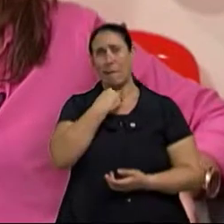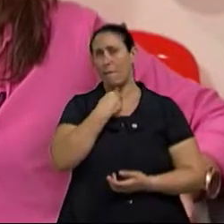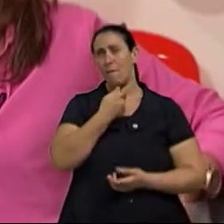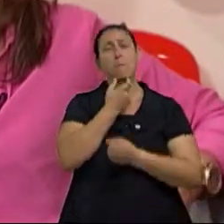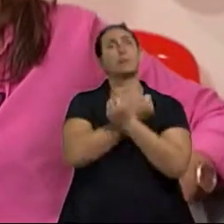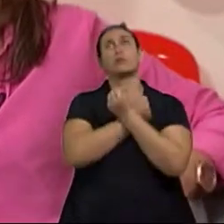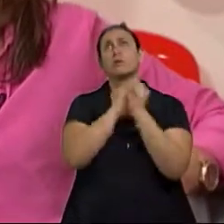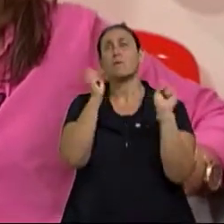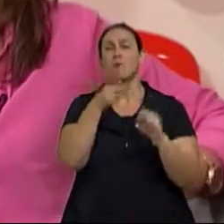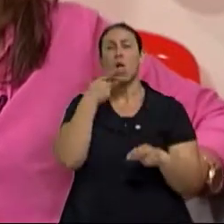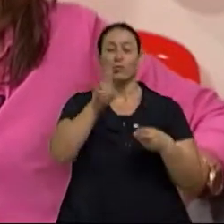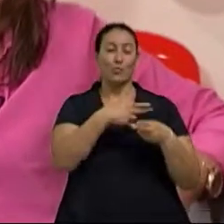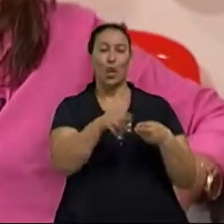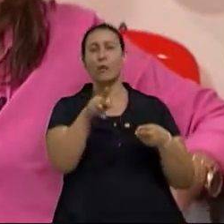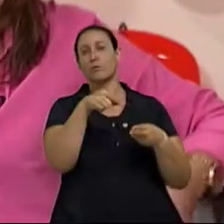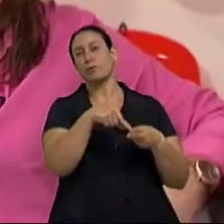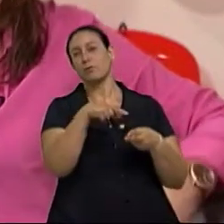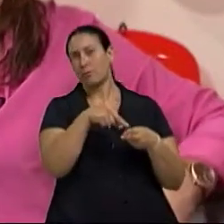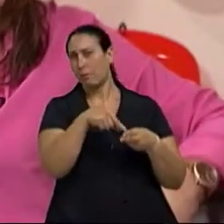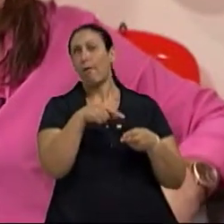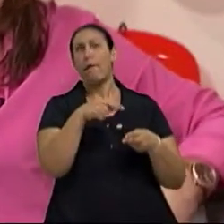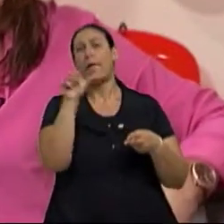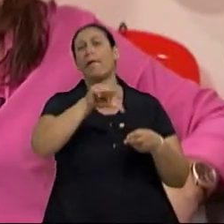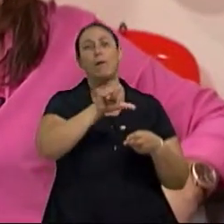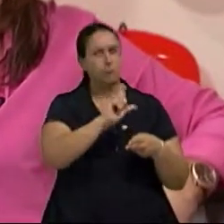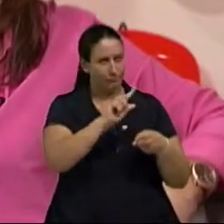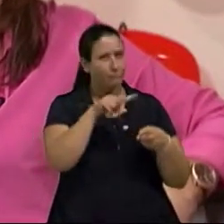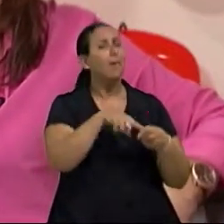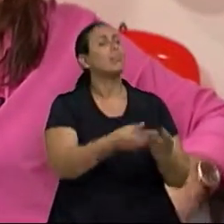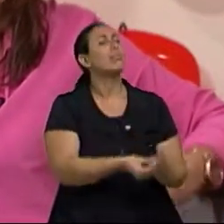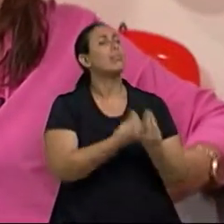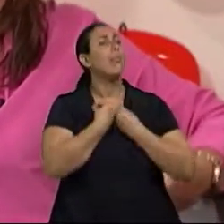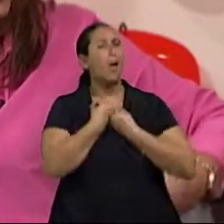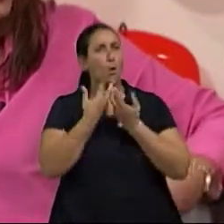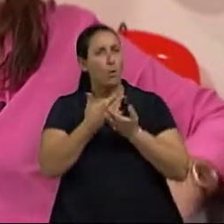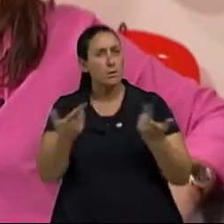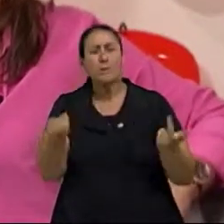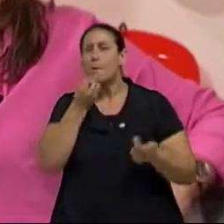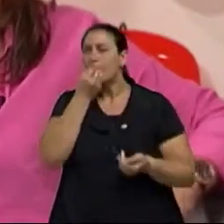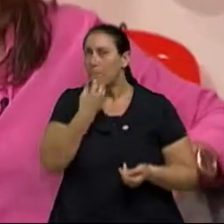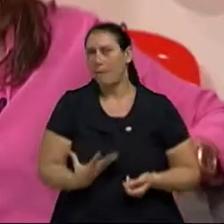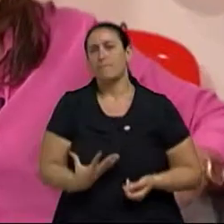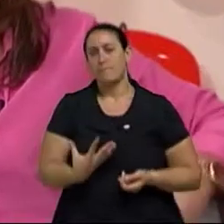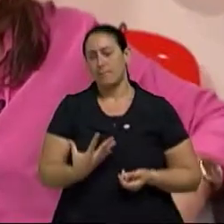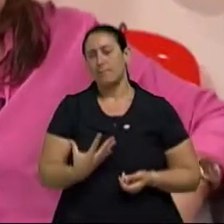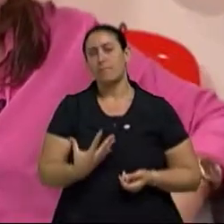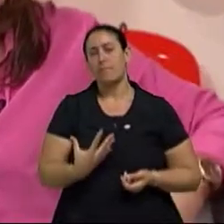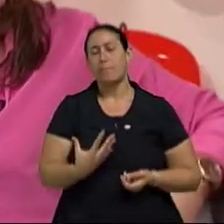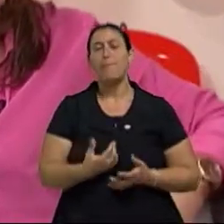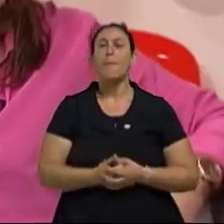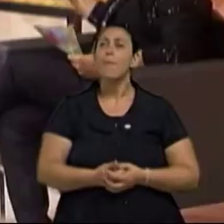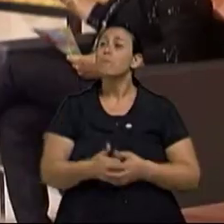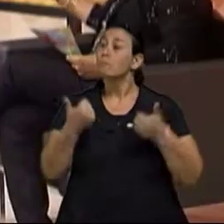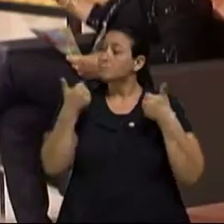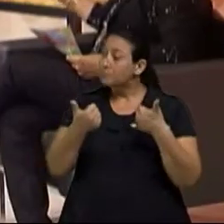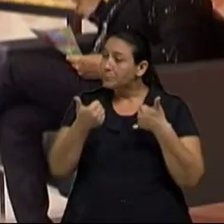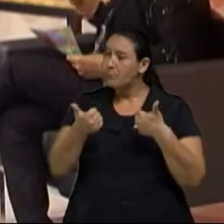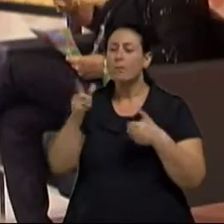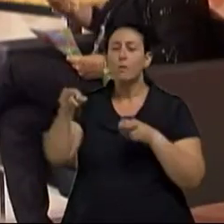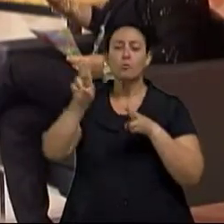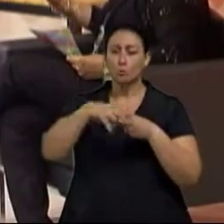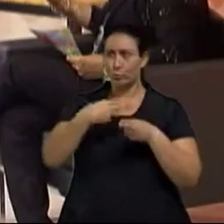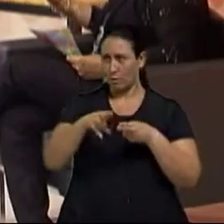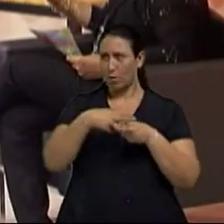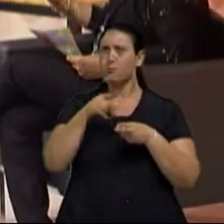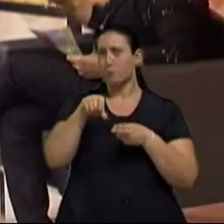chocolate traz muitos benefícios com o seu consumo. Além desse benefício